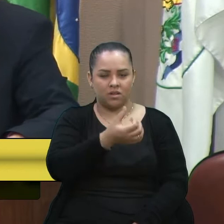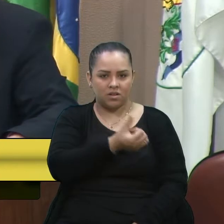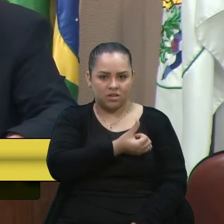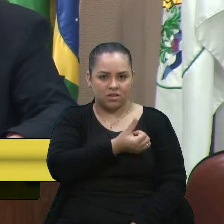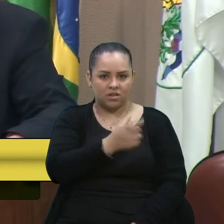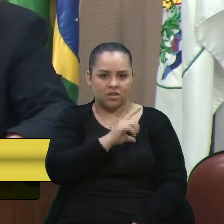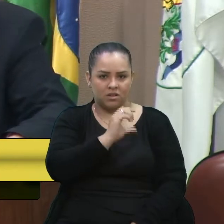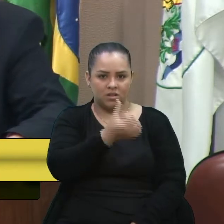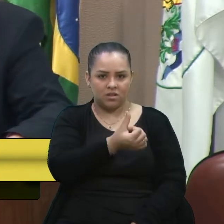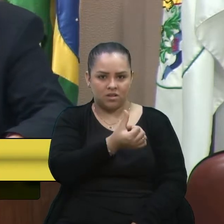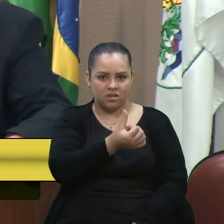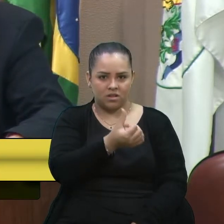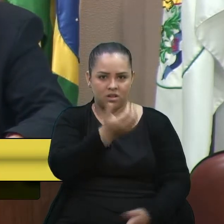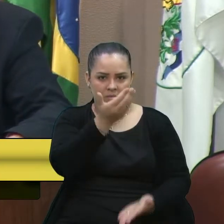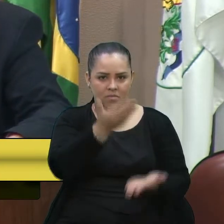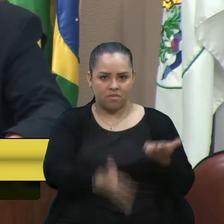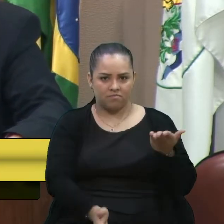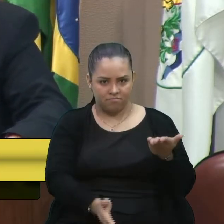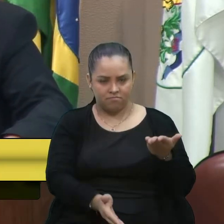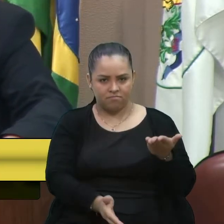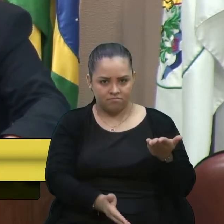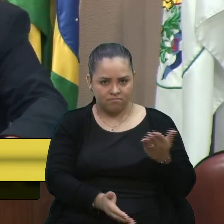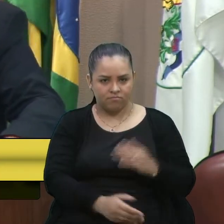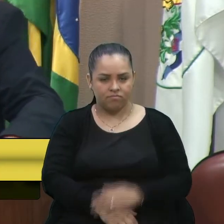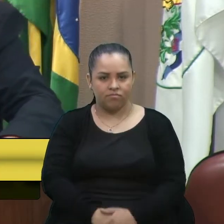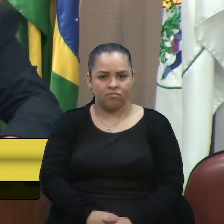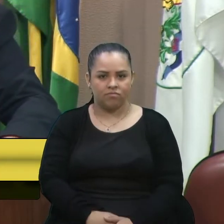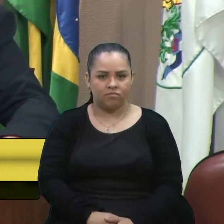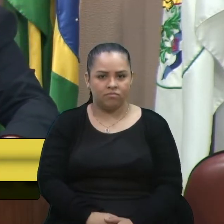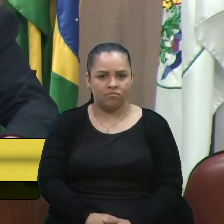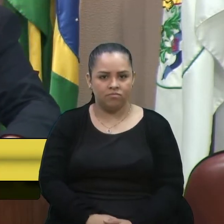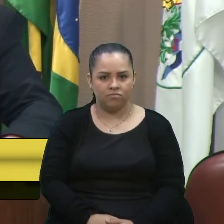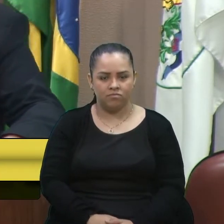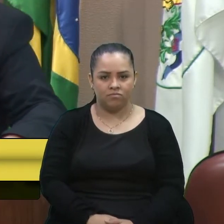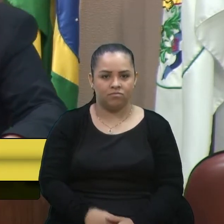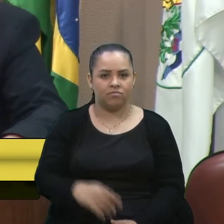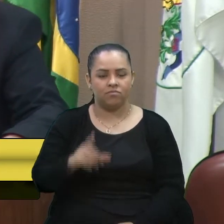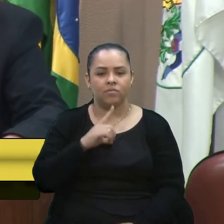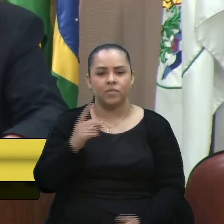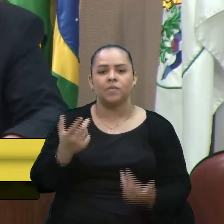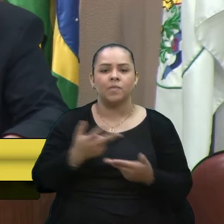derrubado. Então, assim, tem coisas que a gente não...